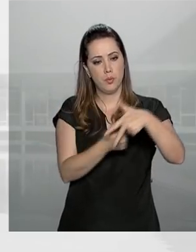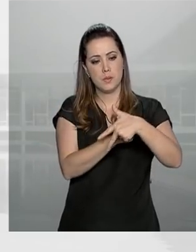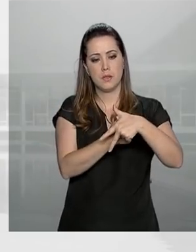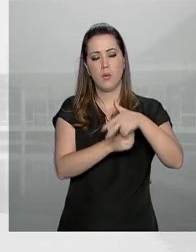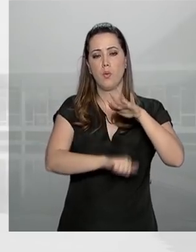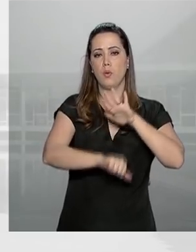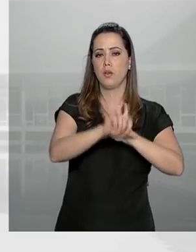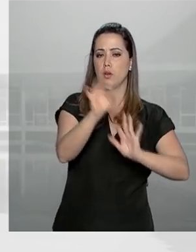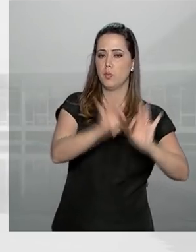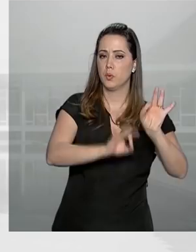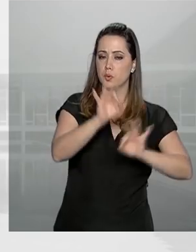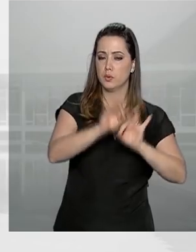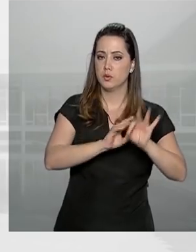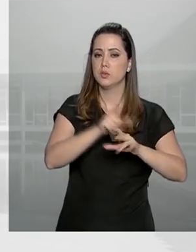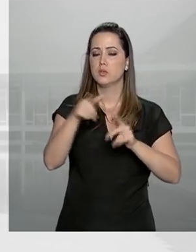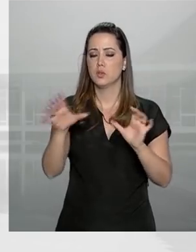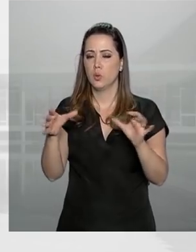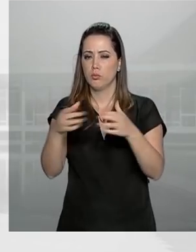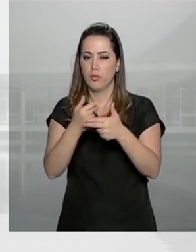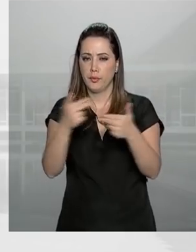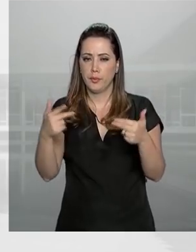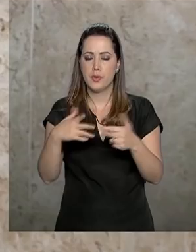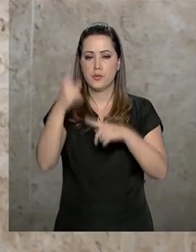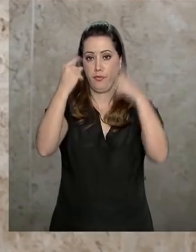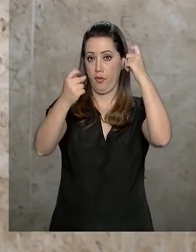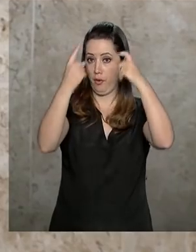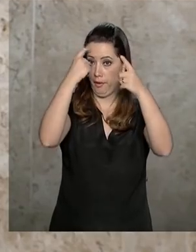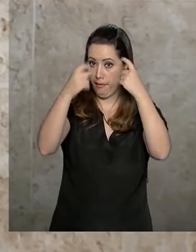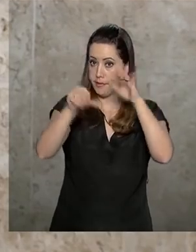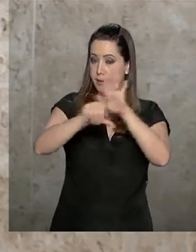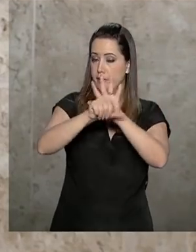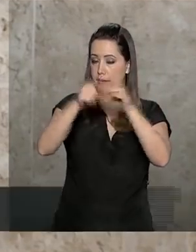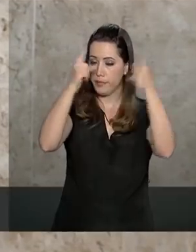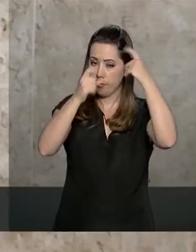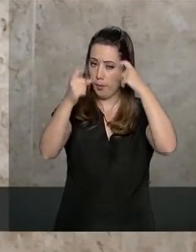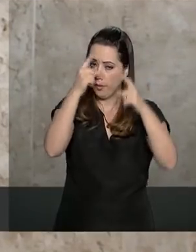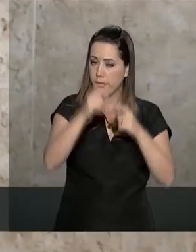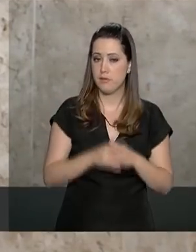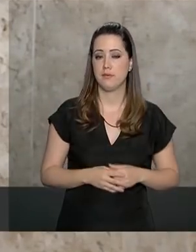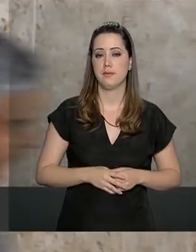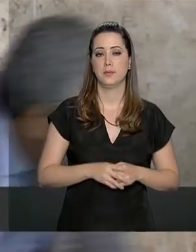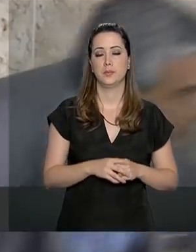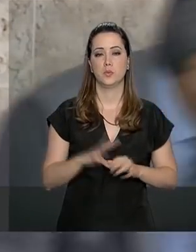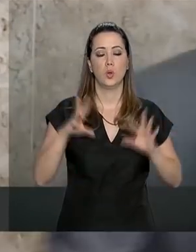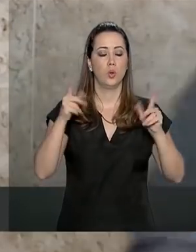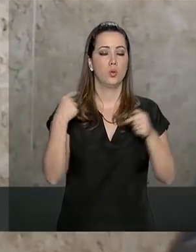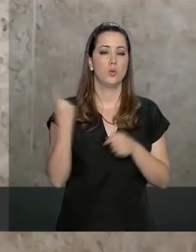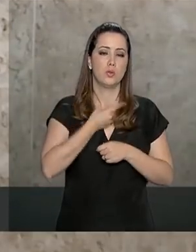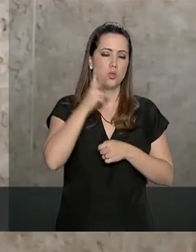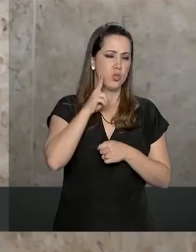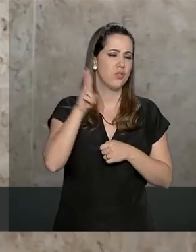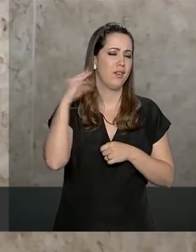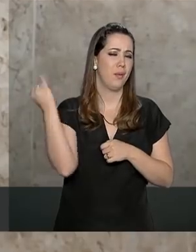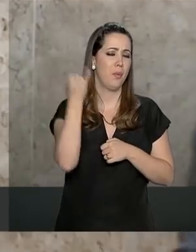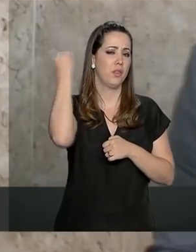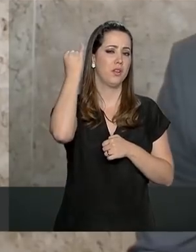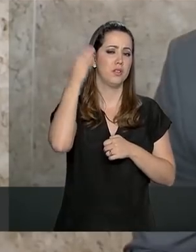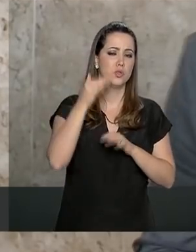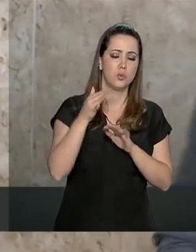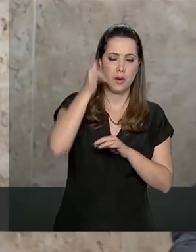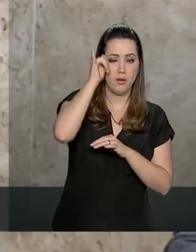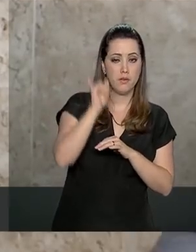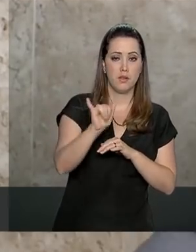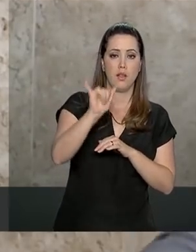o crime organizado e os crimes violentos. Todos com medidas que nós reputamos eficazes contra crime